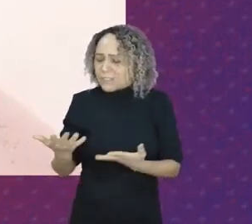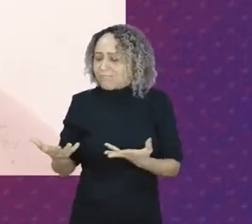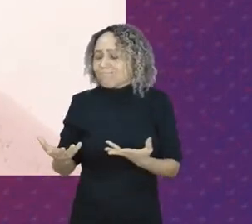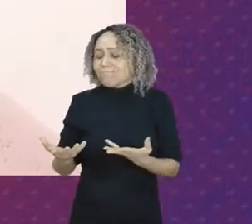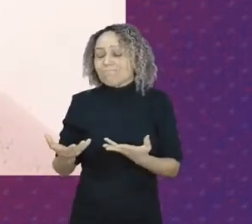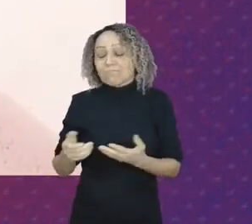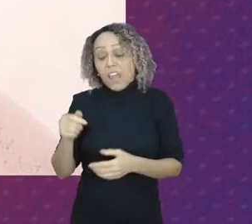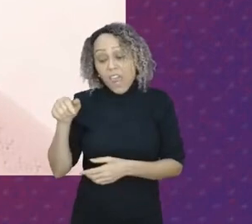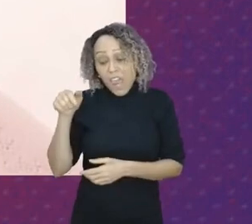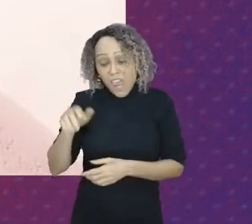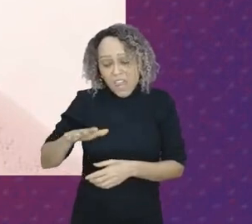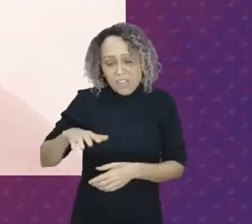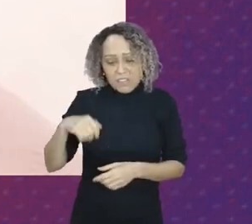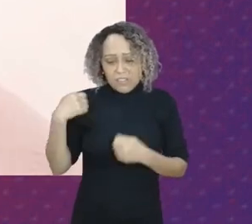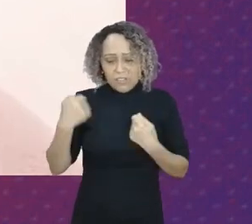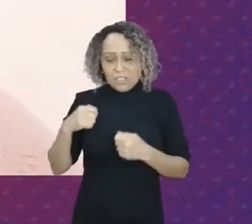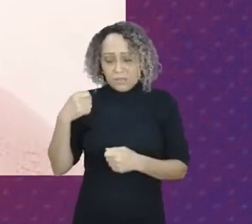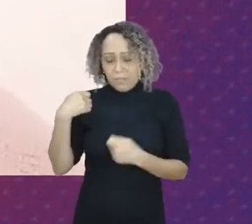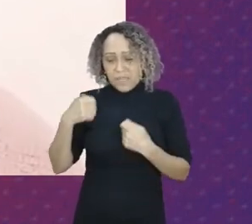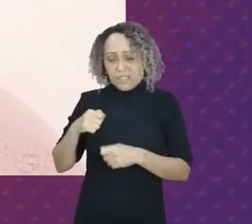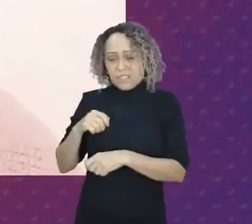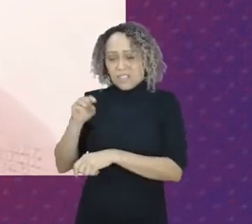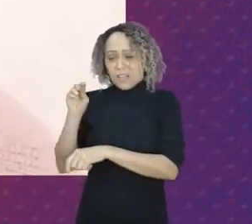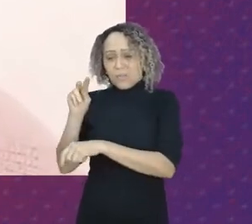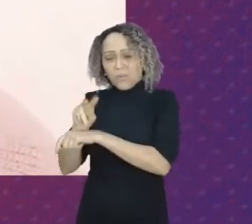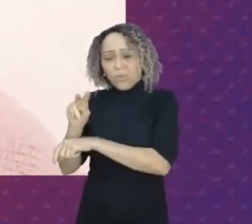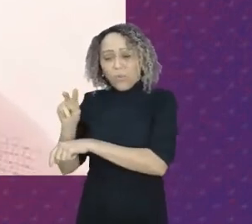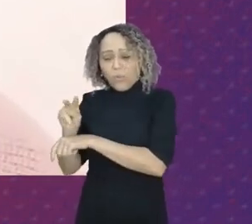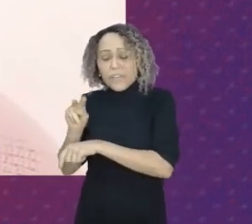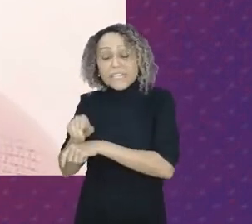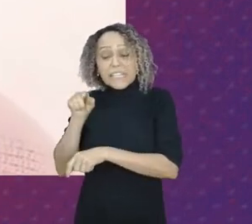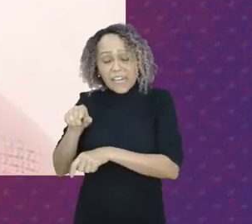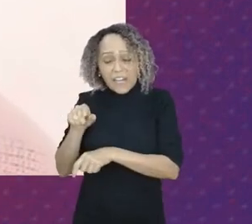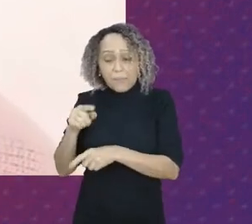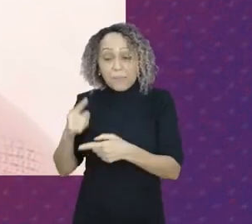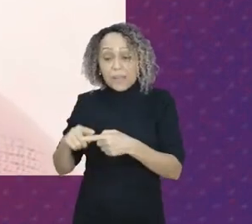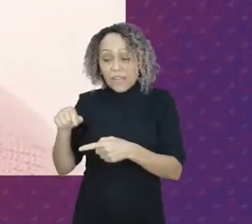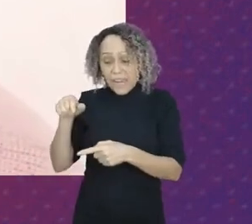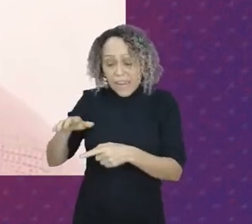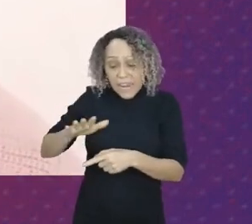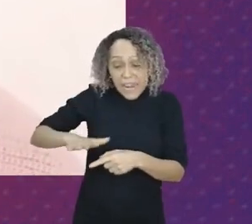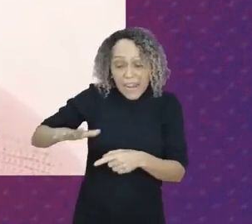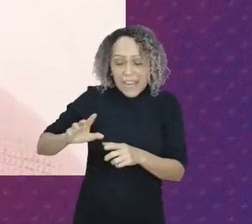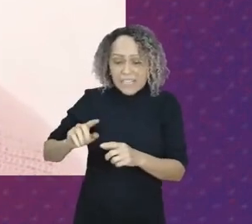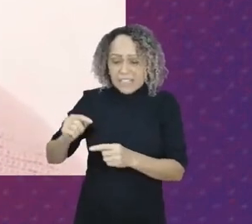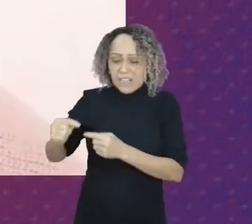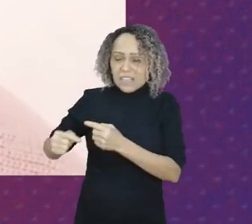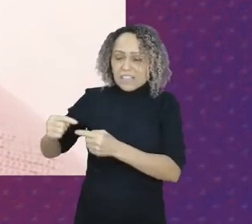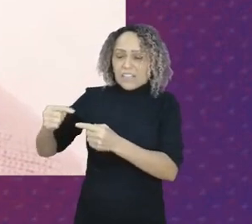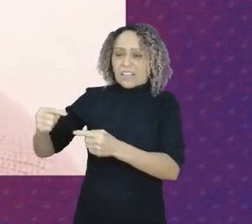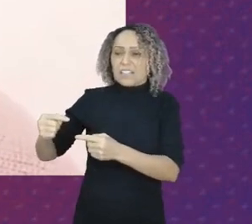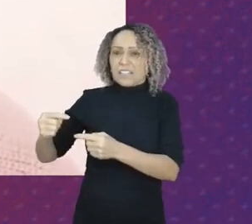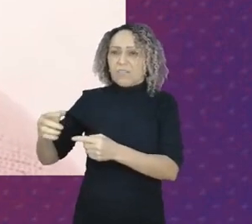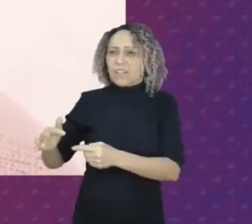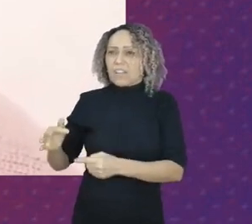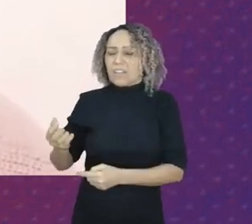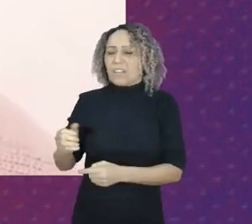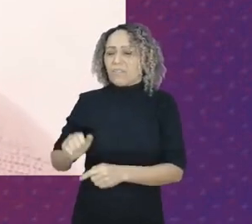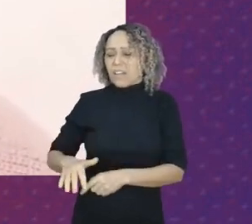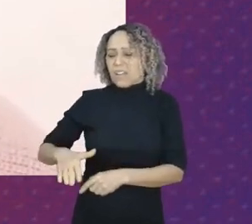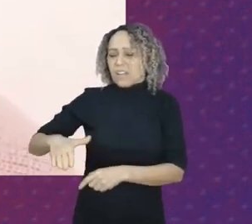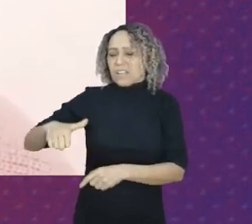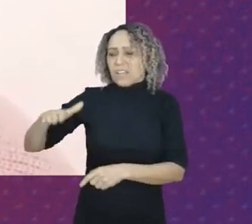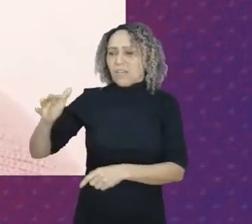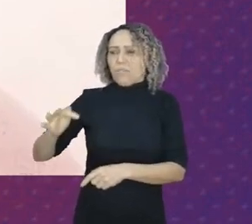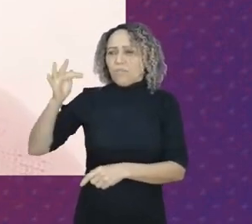essa geração que vai estar à frente desse país futuramente. Nós precisamos contribuir com que essa geração esteja